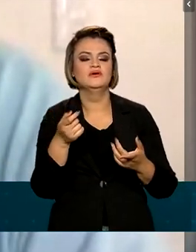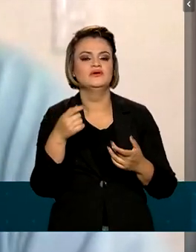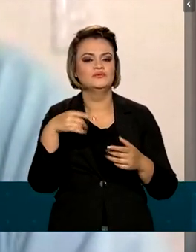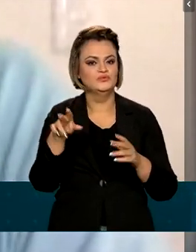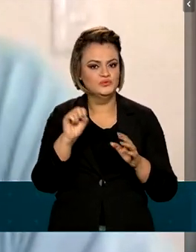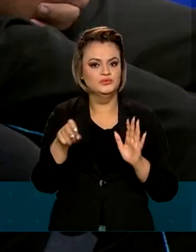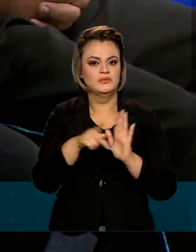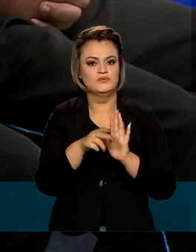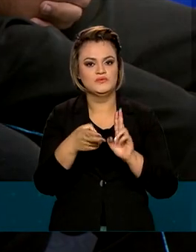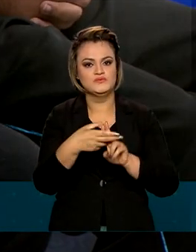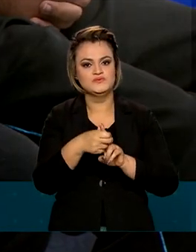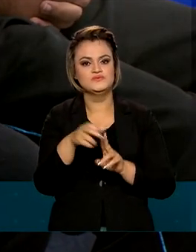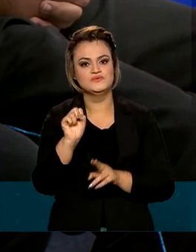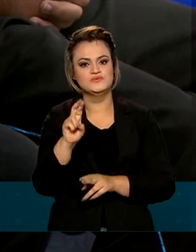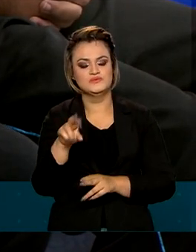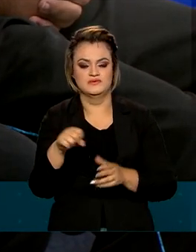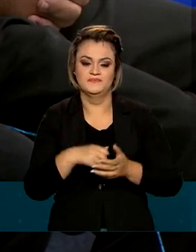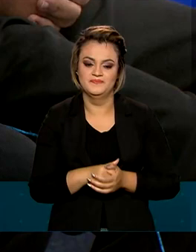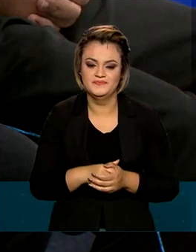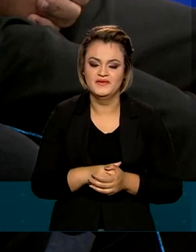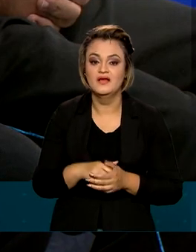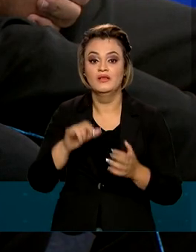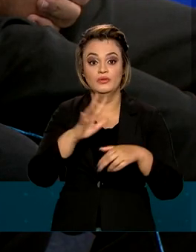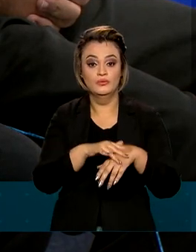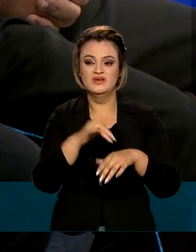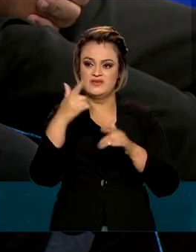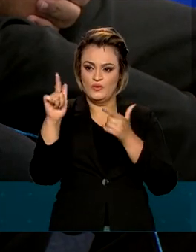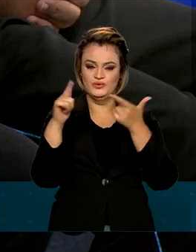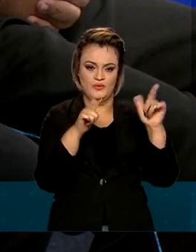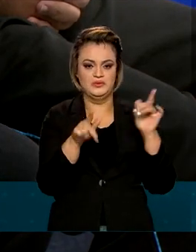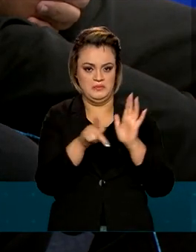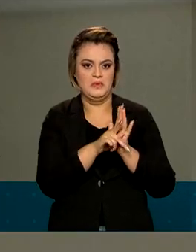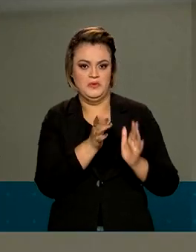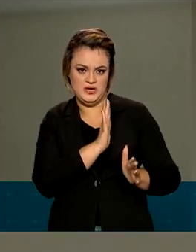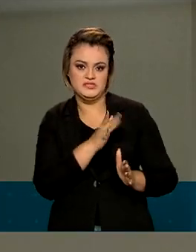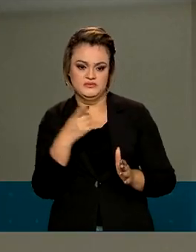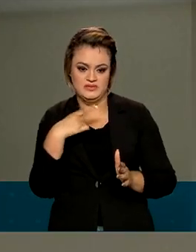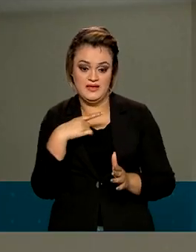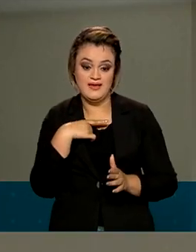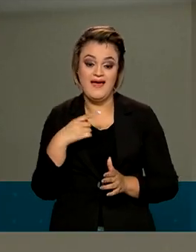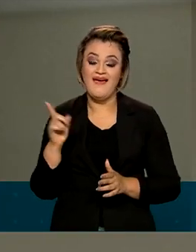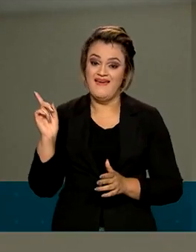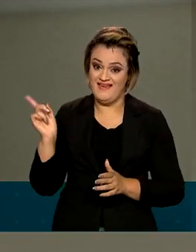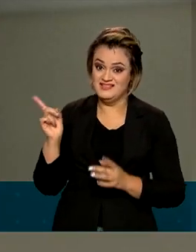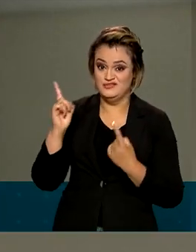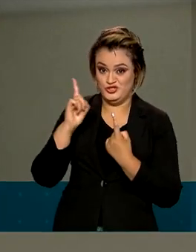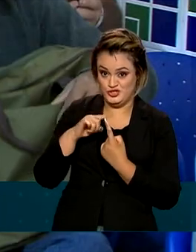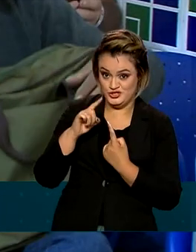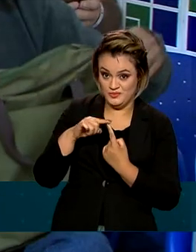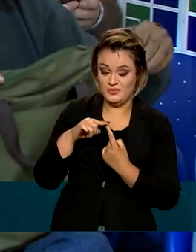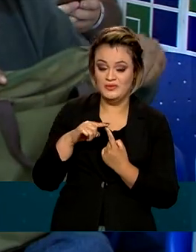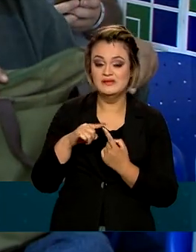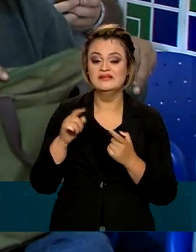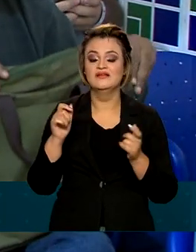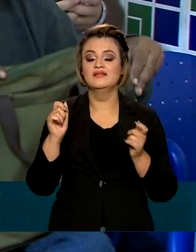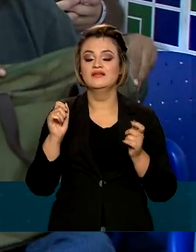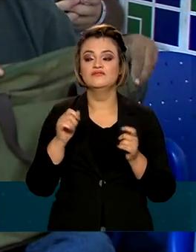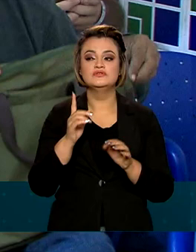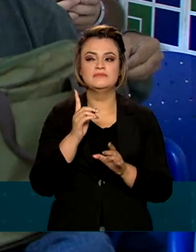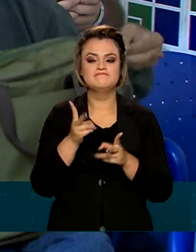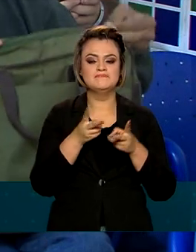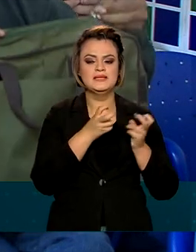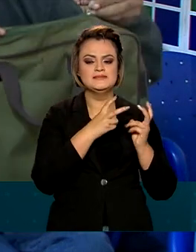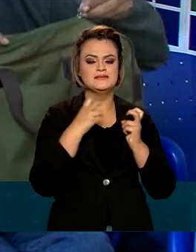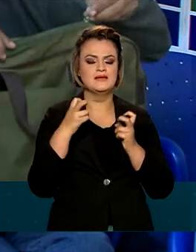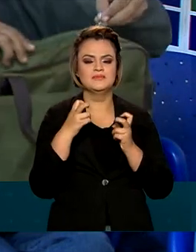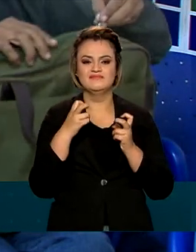tudo pelo SUS. Assim como outras doenças cardiovasculares, a insuficiência cardíaca pode se apresentar